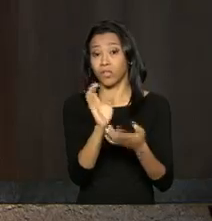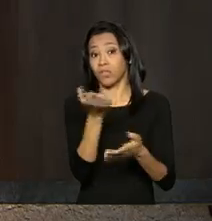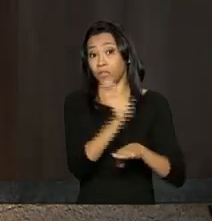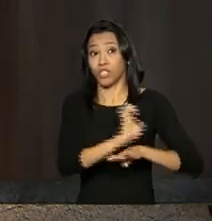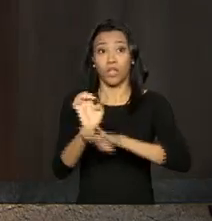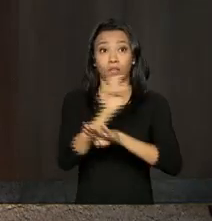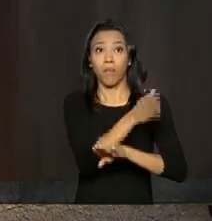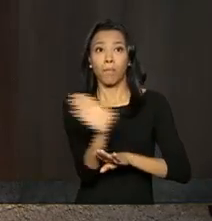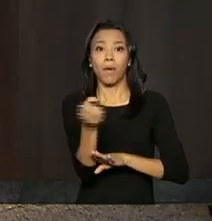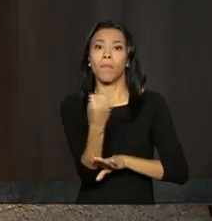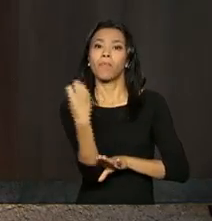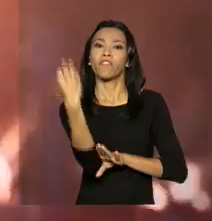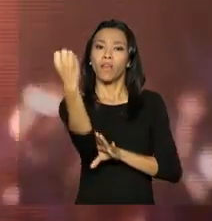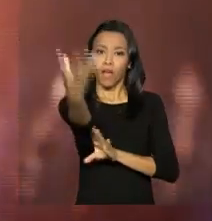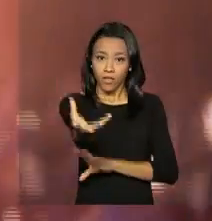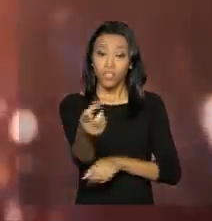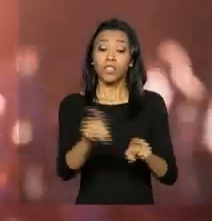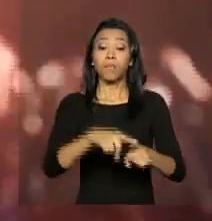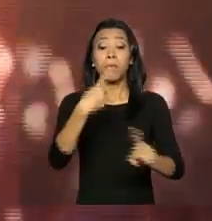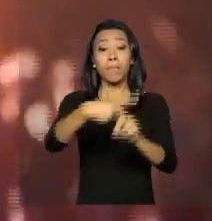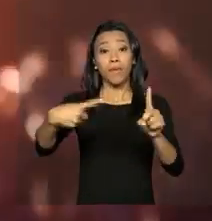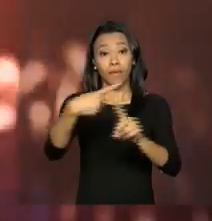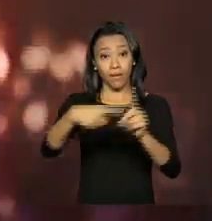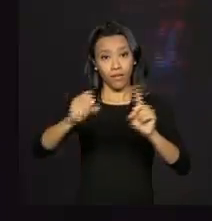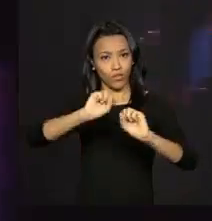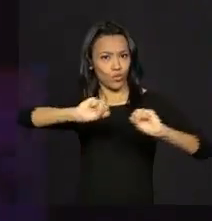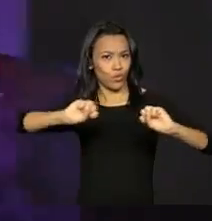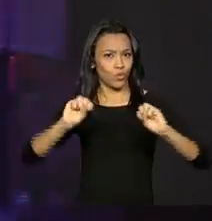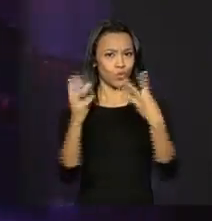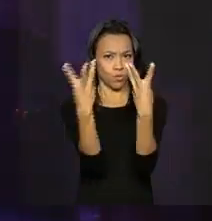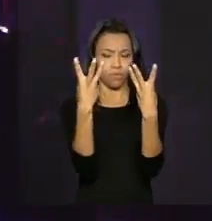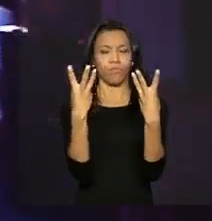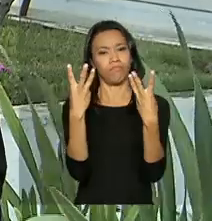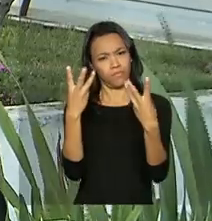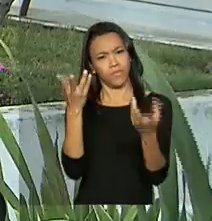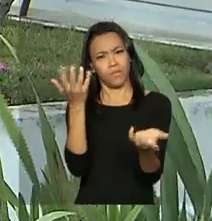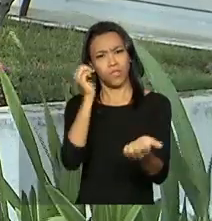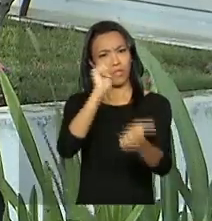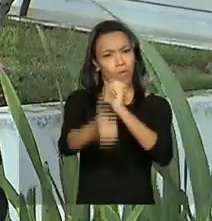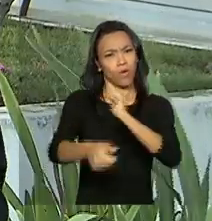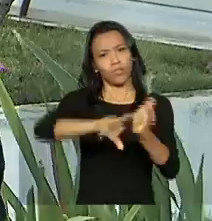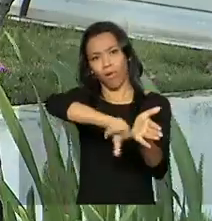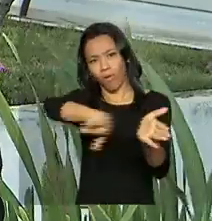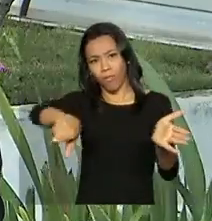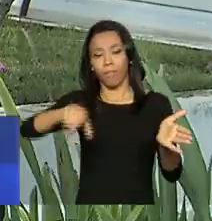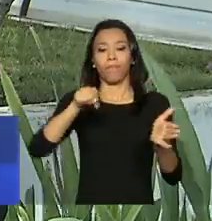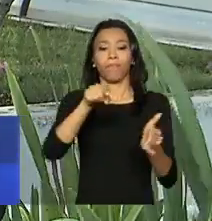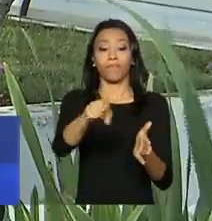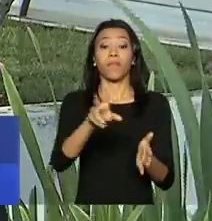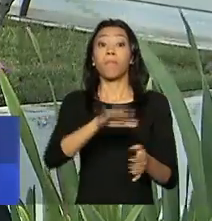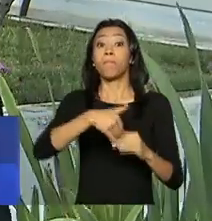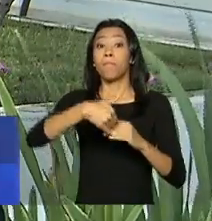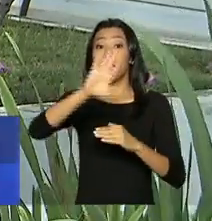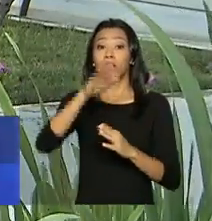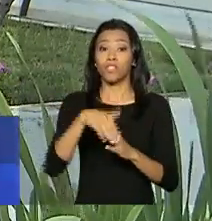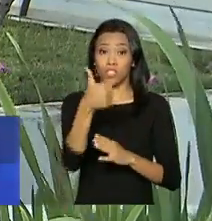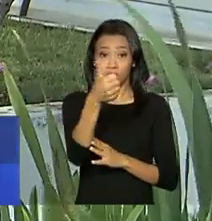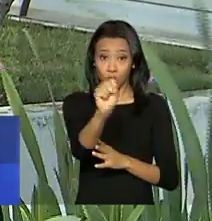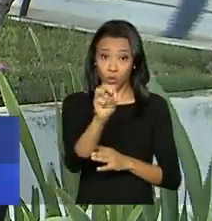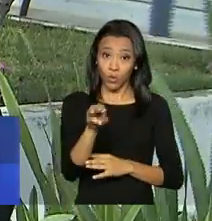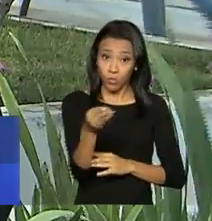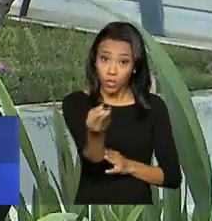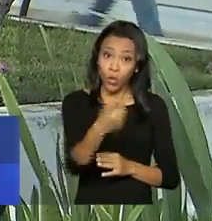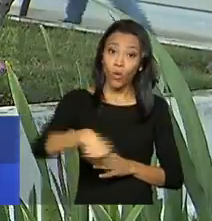e também a meia entrada em eventos culturais, esportivos e de lazer. Devem ser beneficiados mais de 18 milhões de